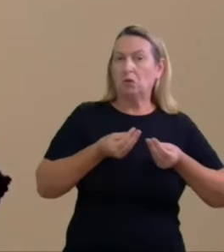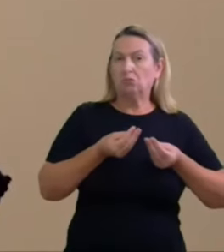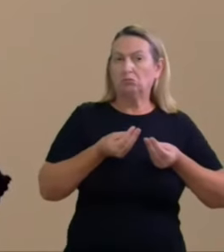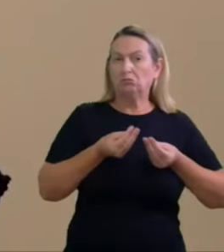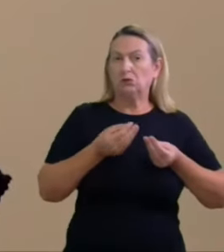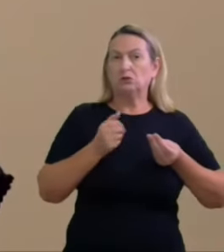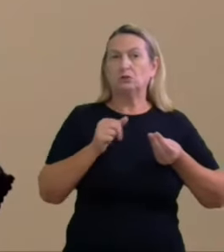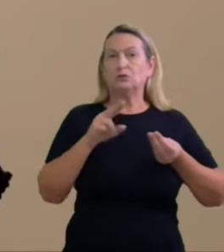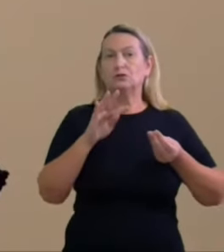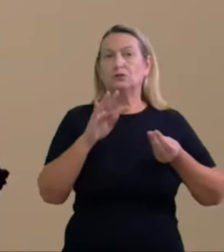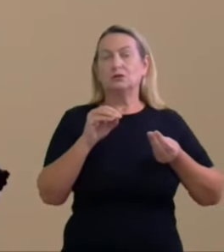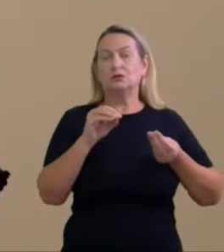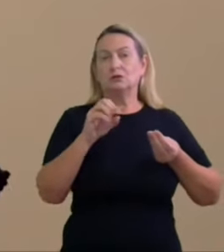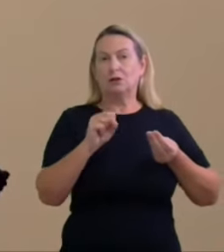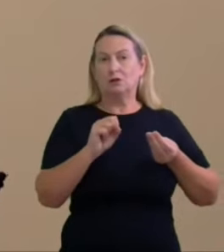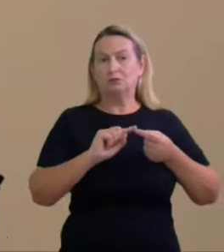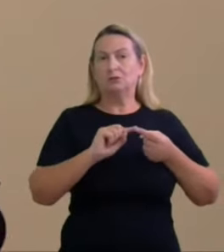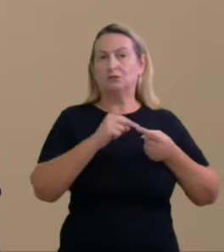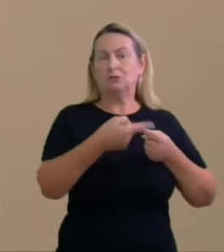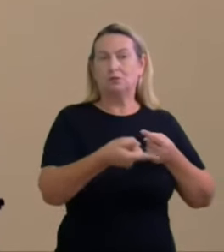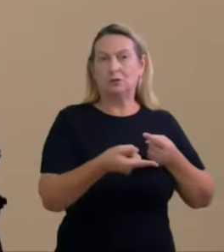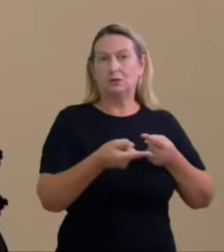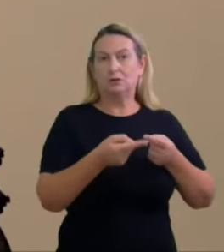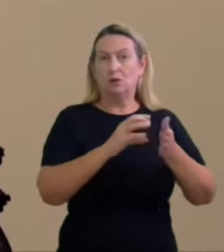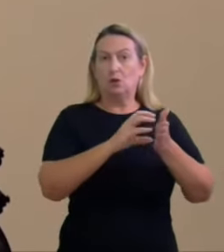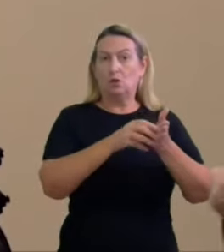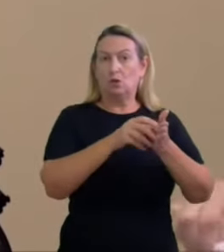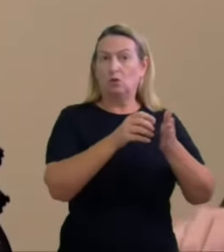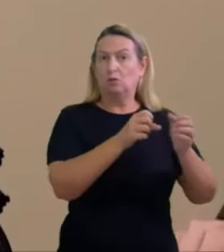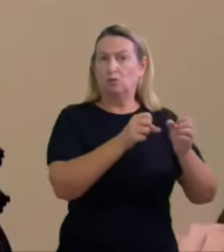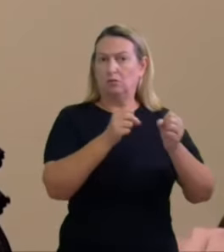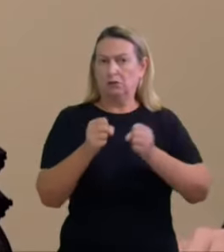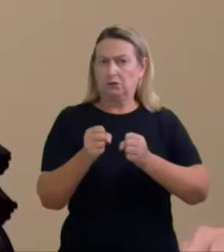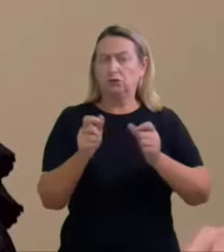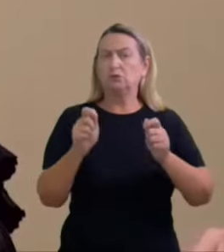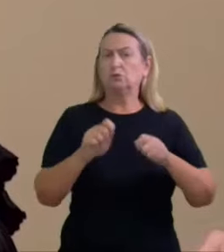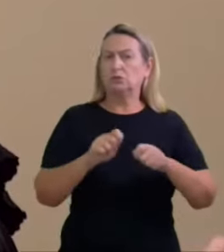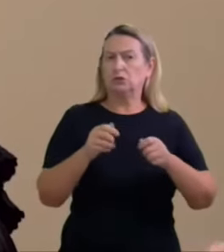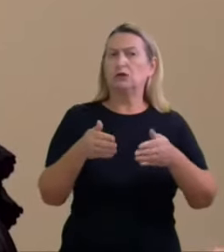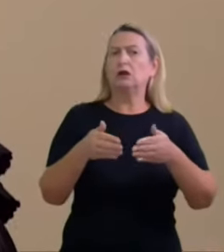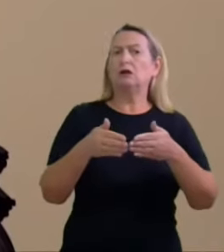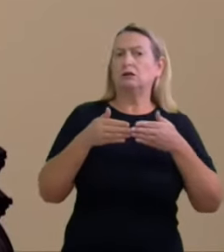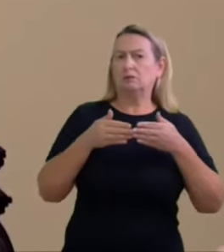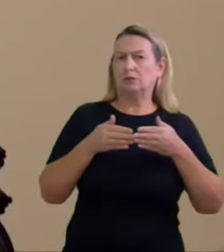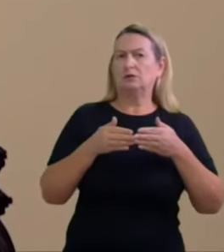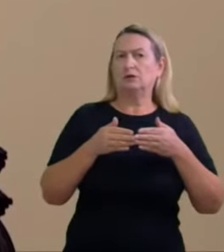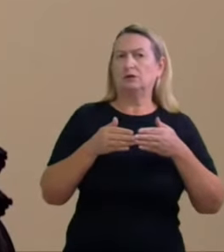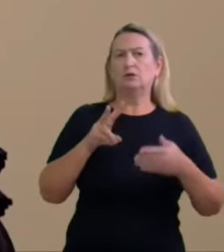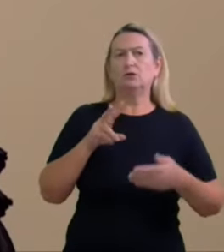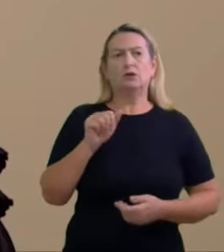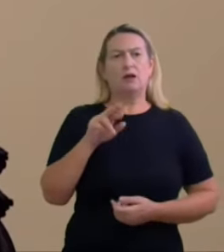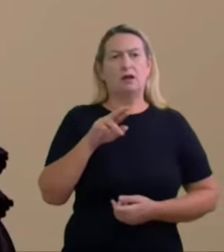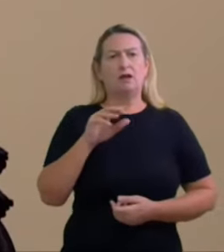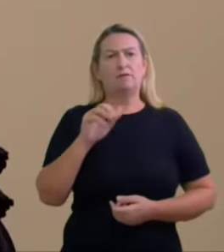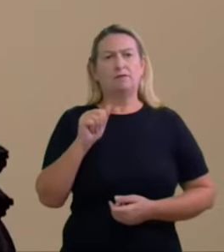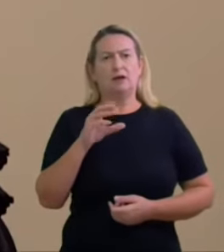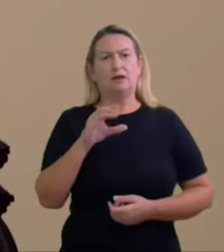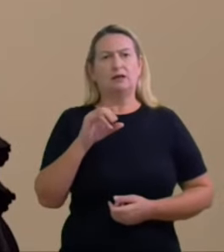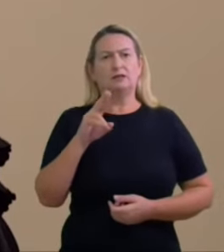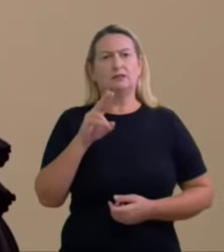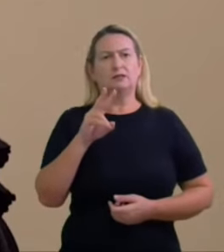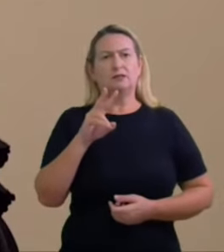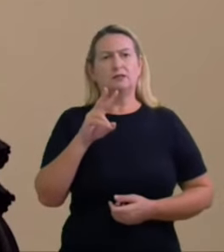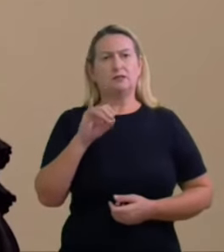a parte poderia o partido poderia o investigante poderia ter pedido o oficiamento lá na vara cível onde tramitava essa ação mas nunca fez isso